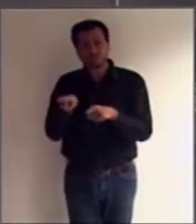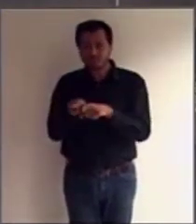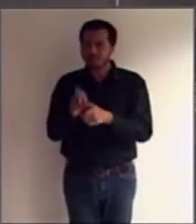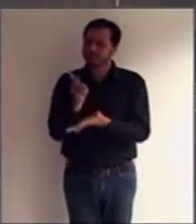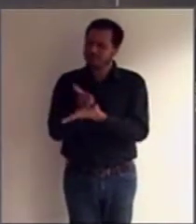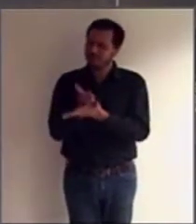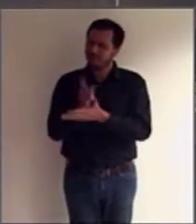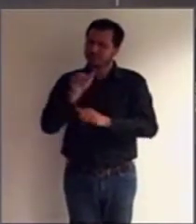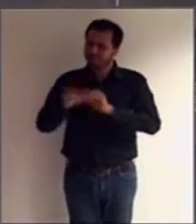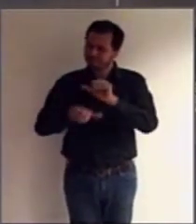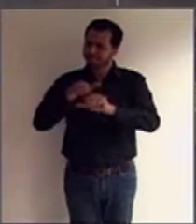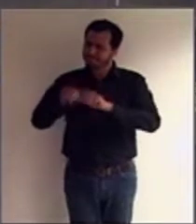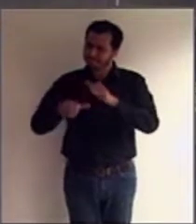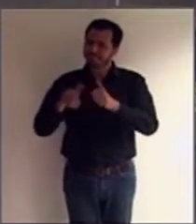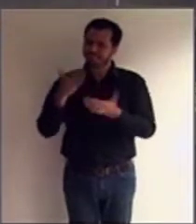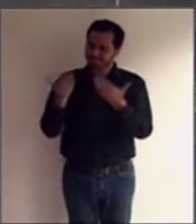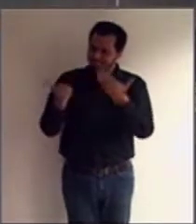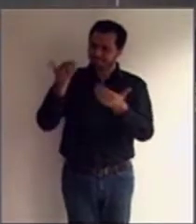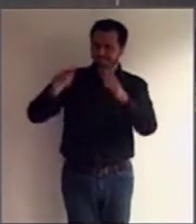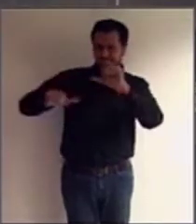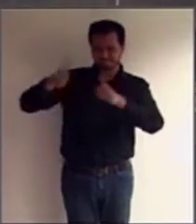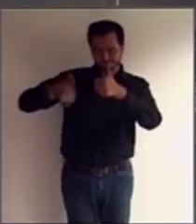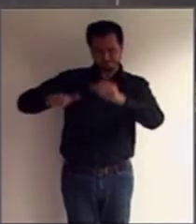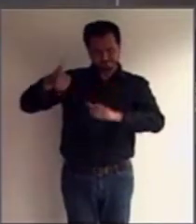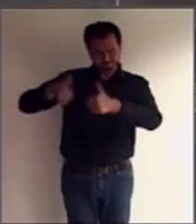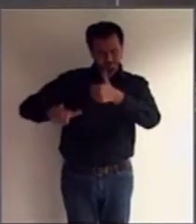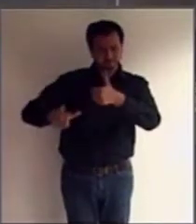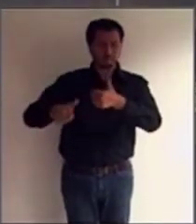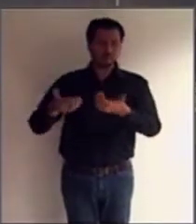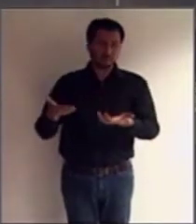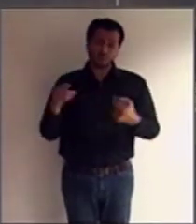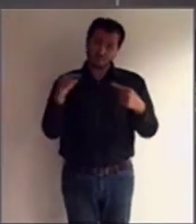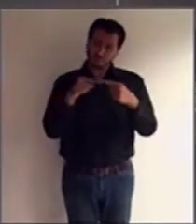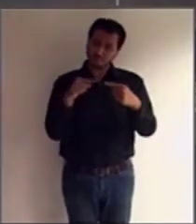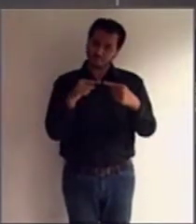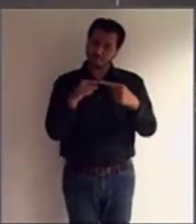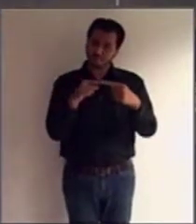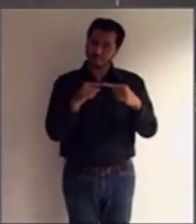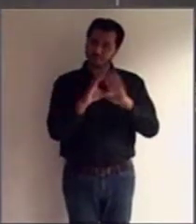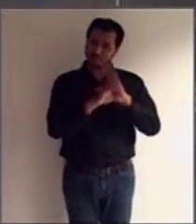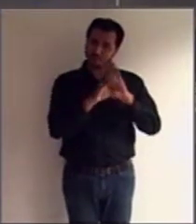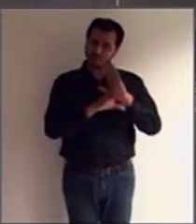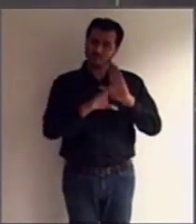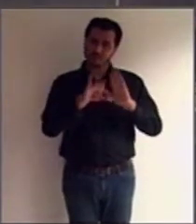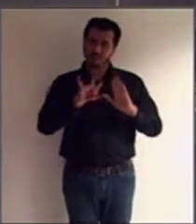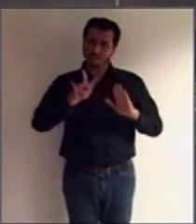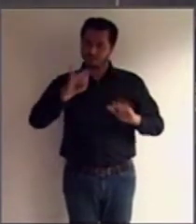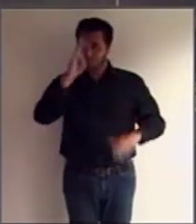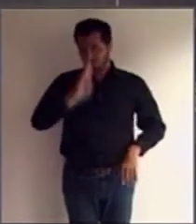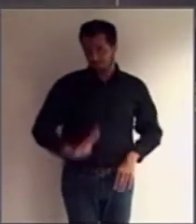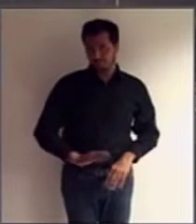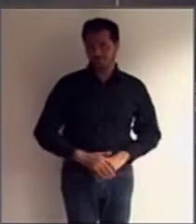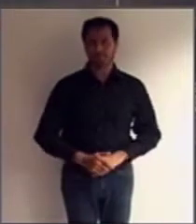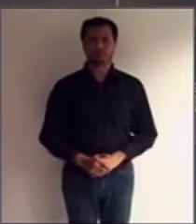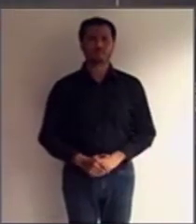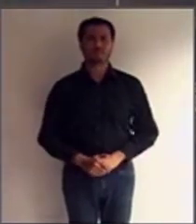então, é a raiz da interdição parcial e que está de acordo com o Código Civil brasileiro.